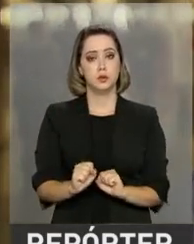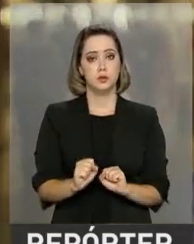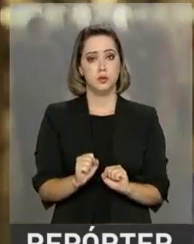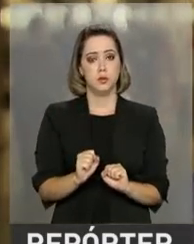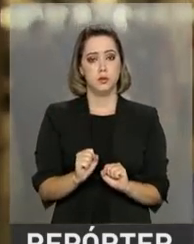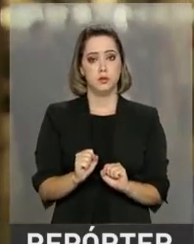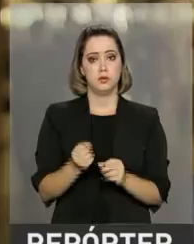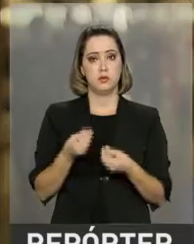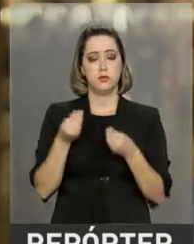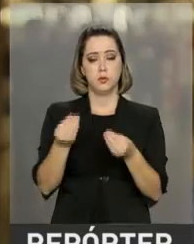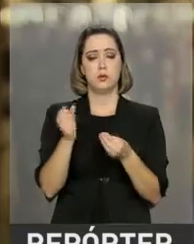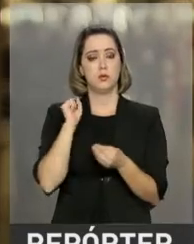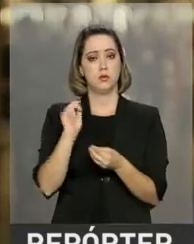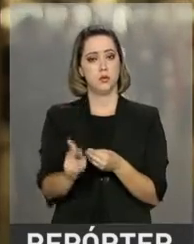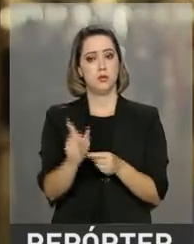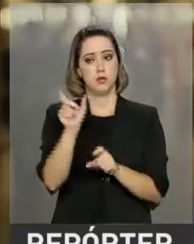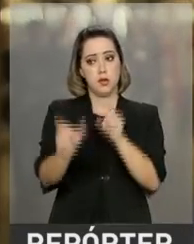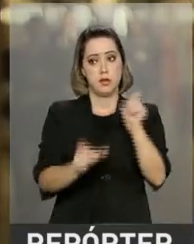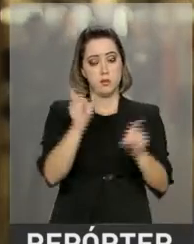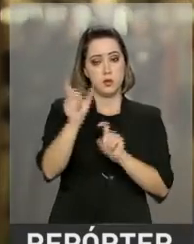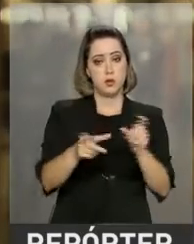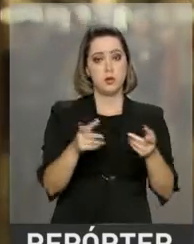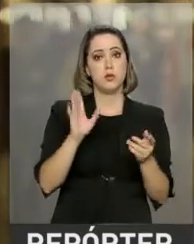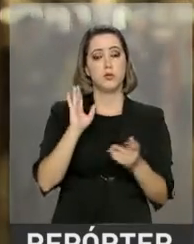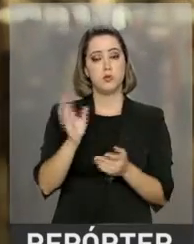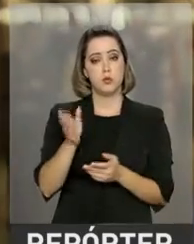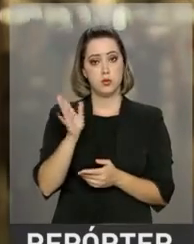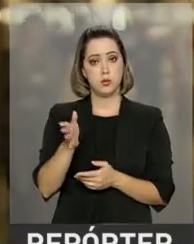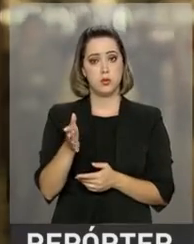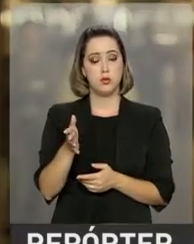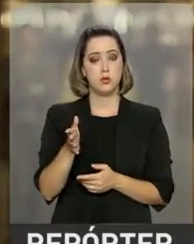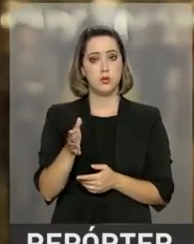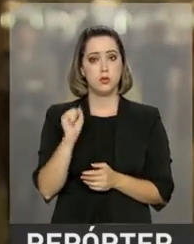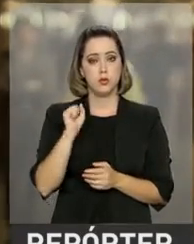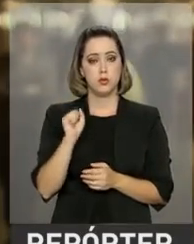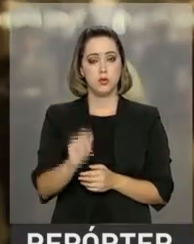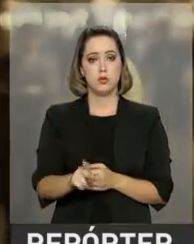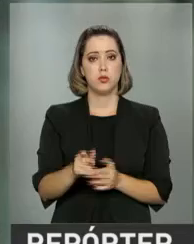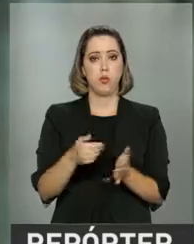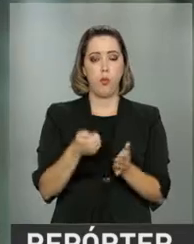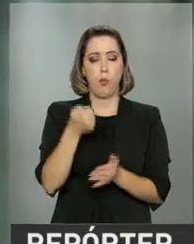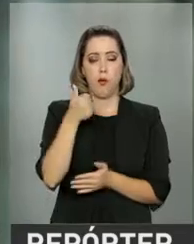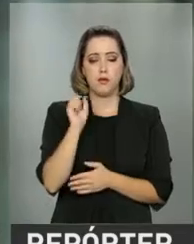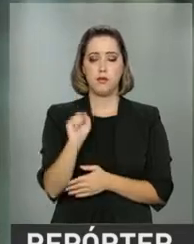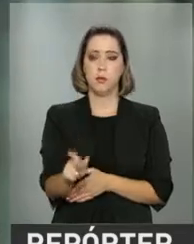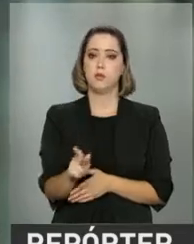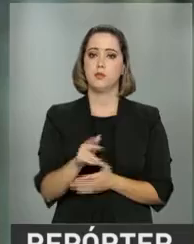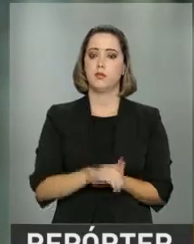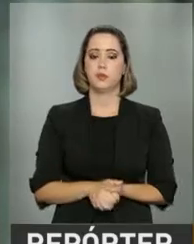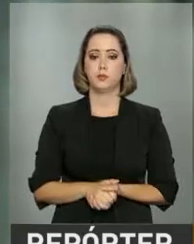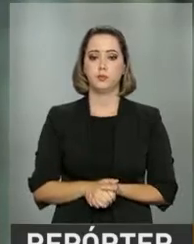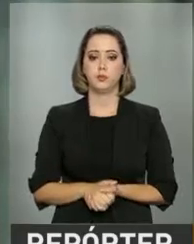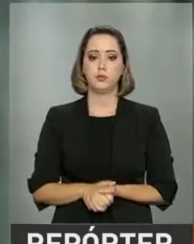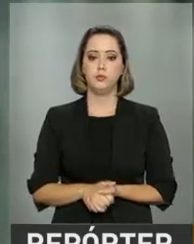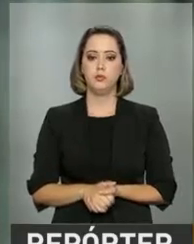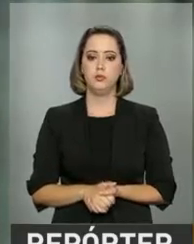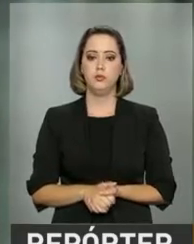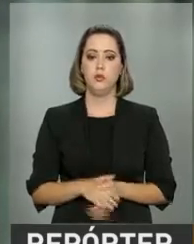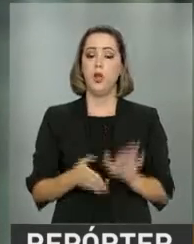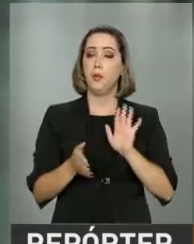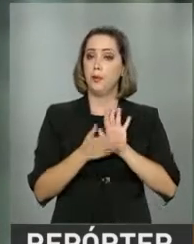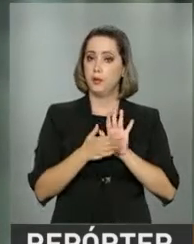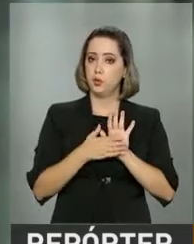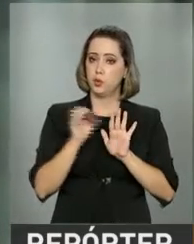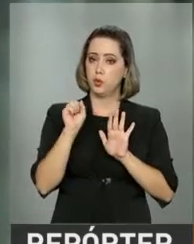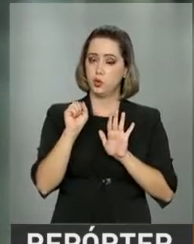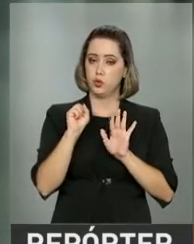a aposentadoria daqueles que estão aposentados, que estão para se aposentar. Pelo projeto, as mudanças só vão valer